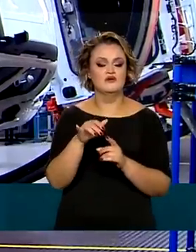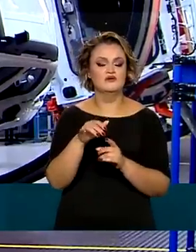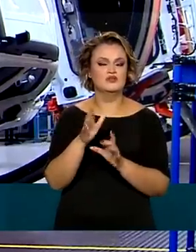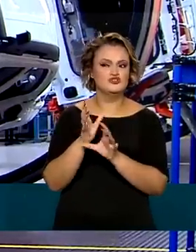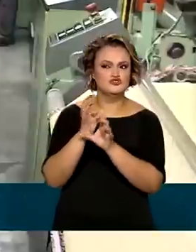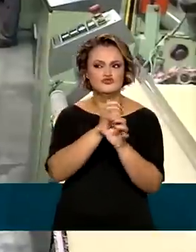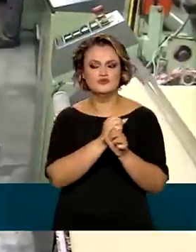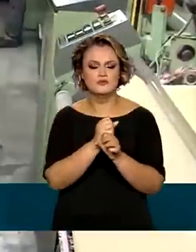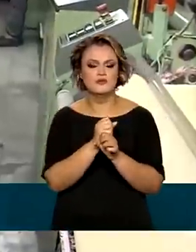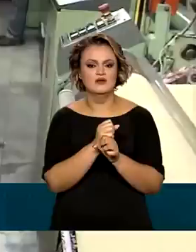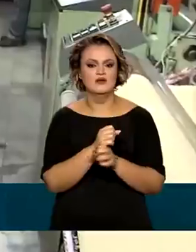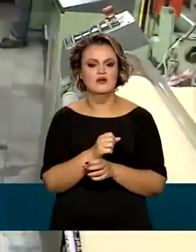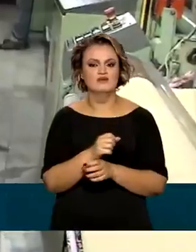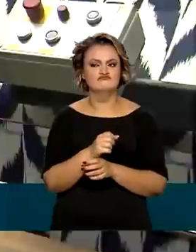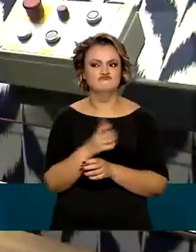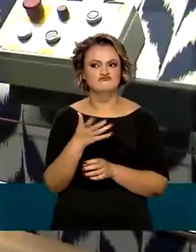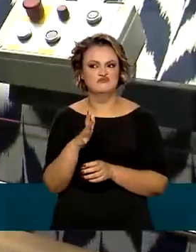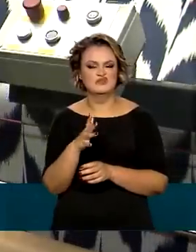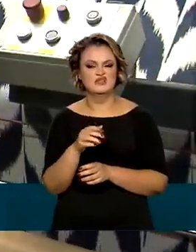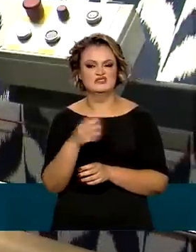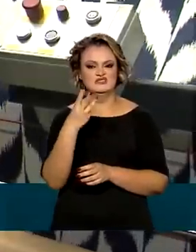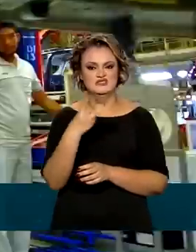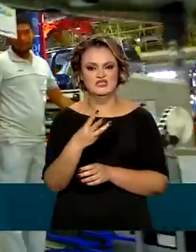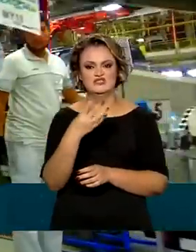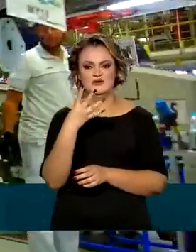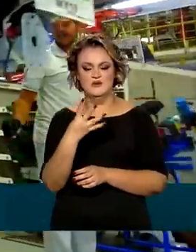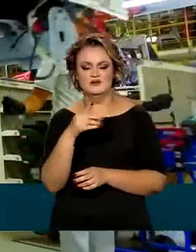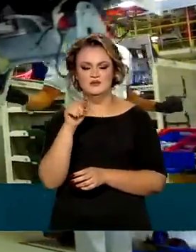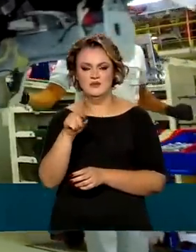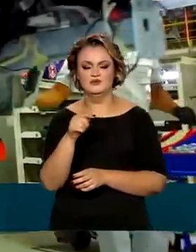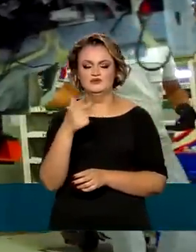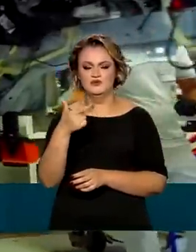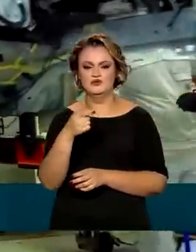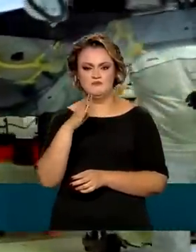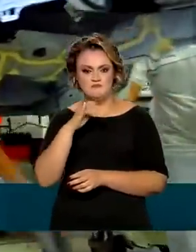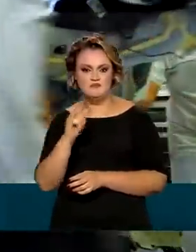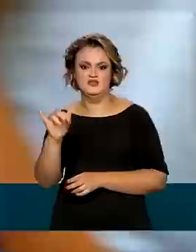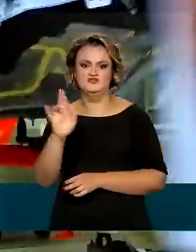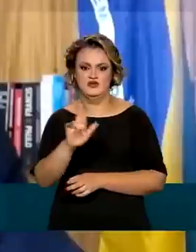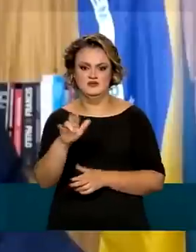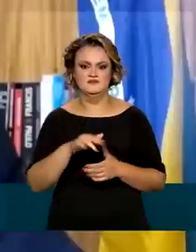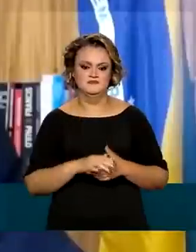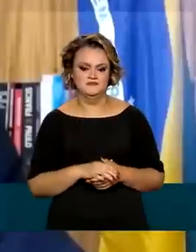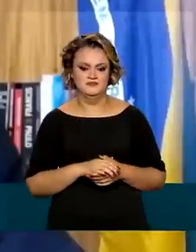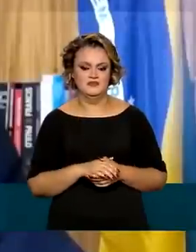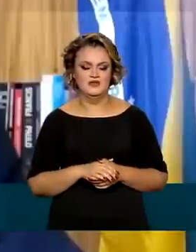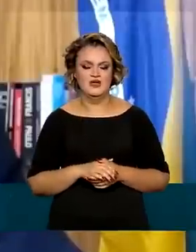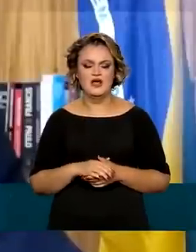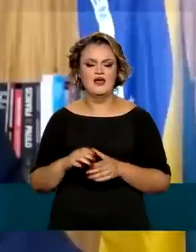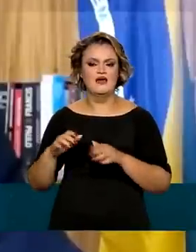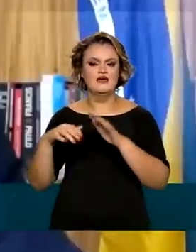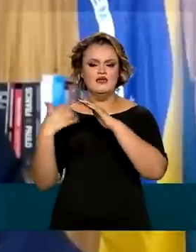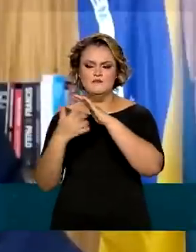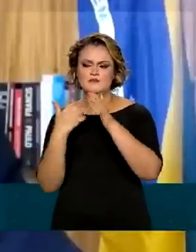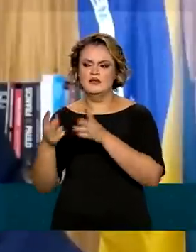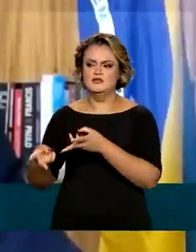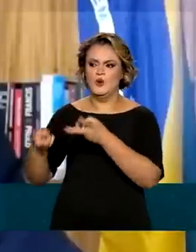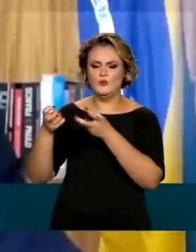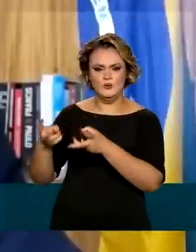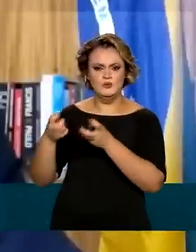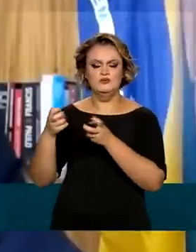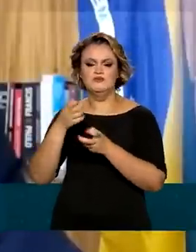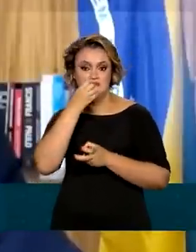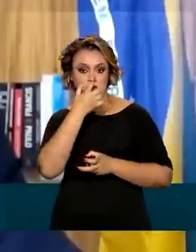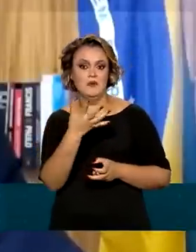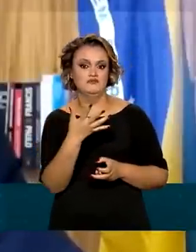que juntos totalizaram uma arrecadação de 34,2 bilhões de reais. Os lucros das empresas vieram bem acima